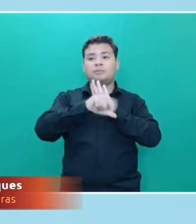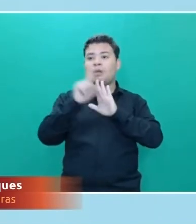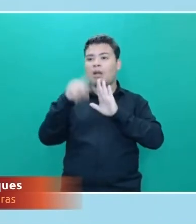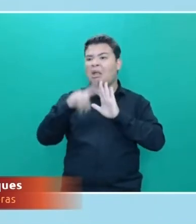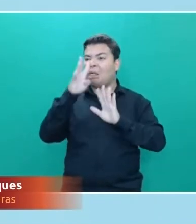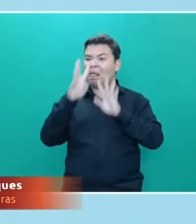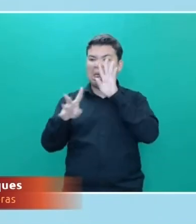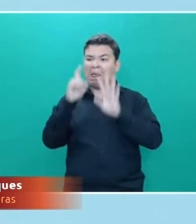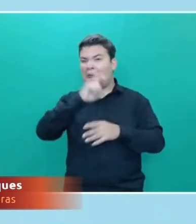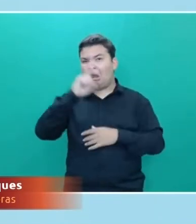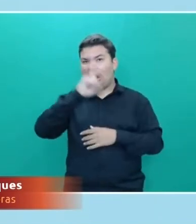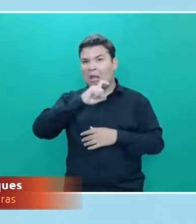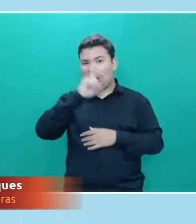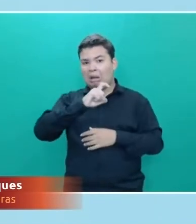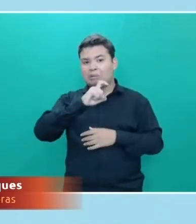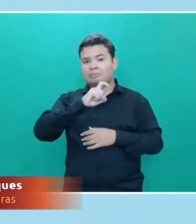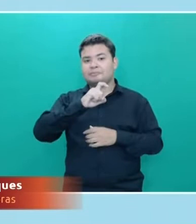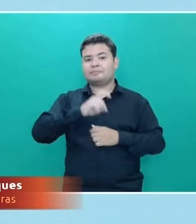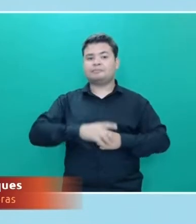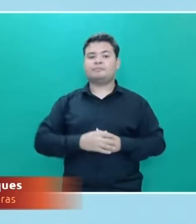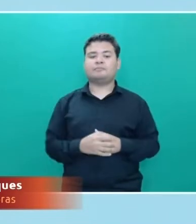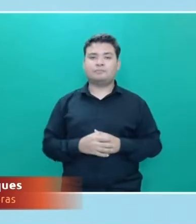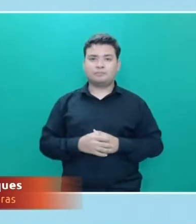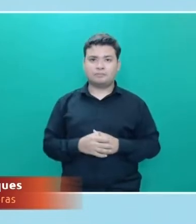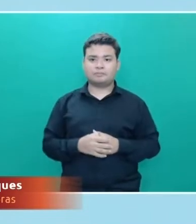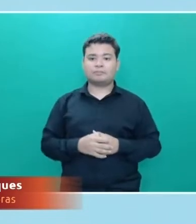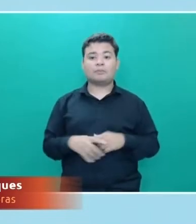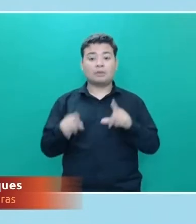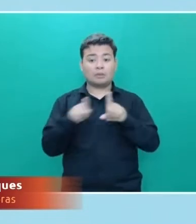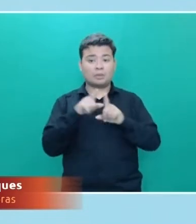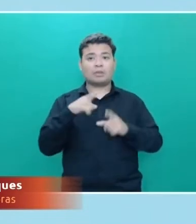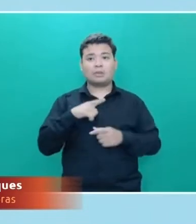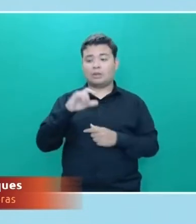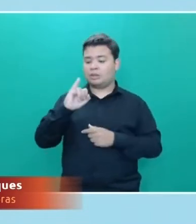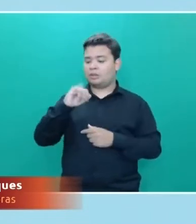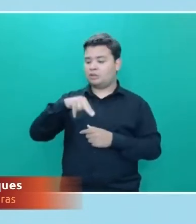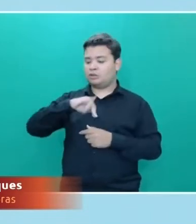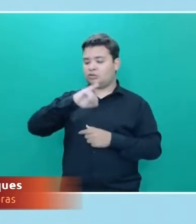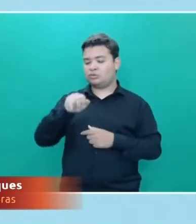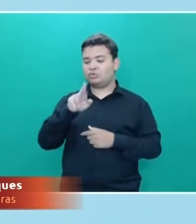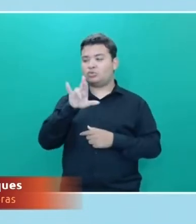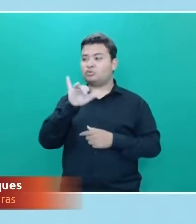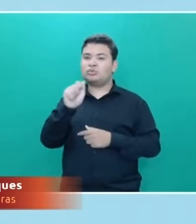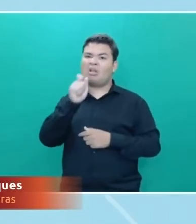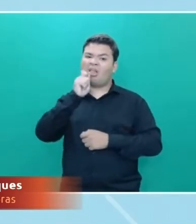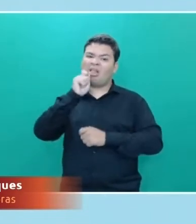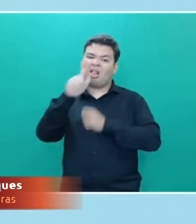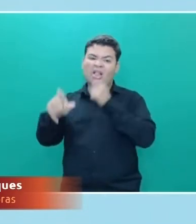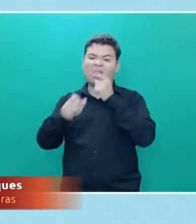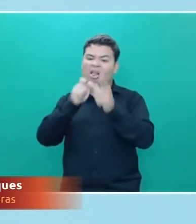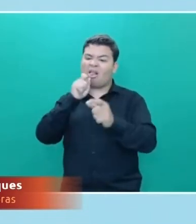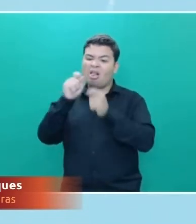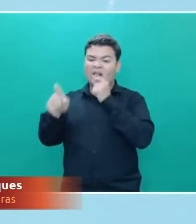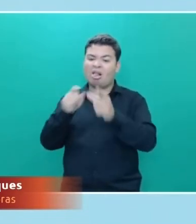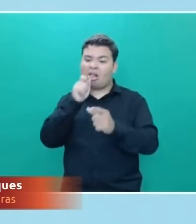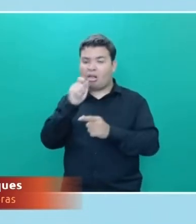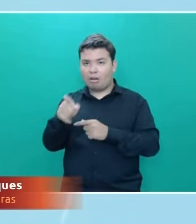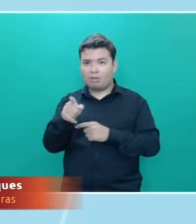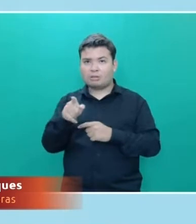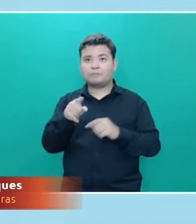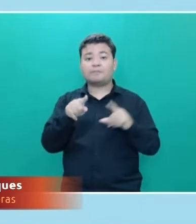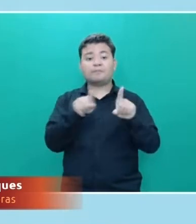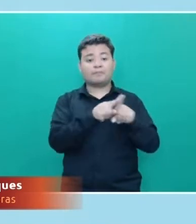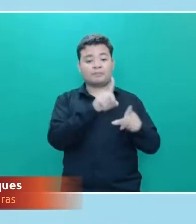né? É uma calúnia. E eu tenho também a injúria, que no caso é a ofensa direta, e a difamação, que é